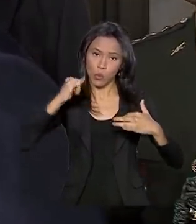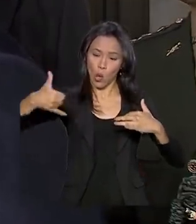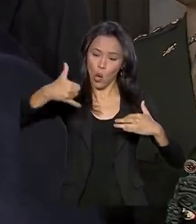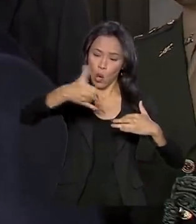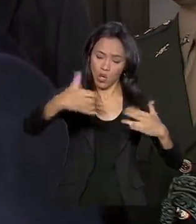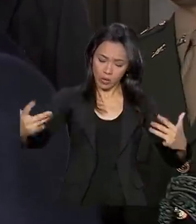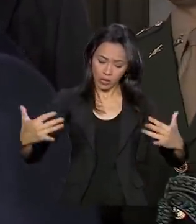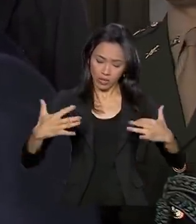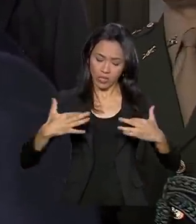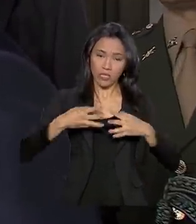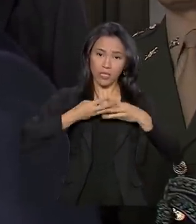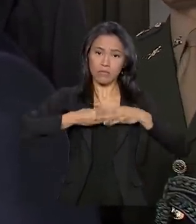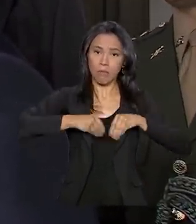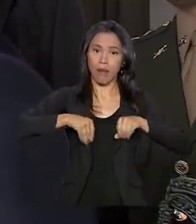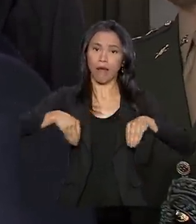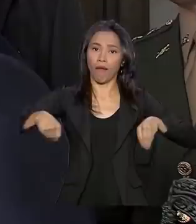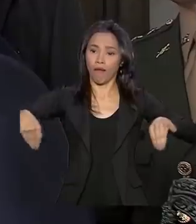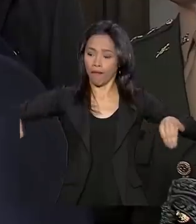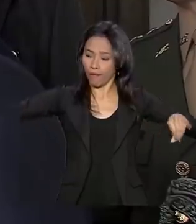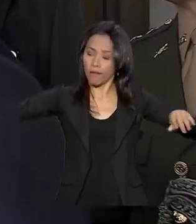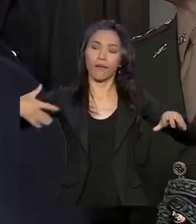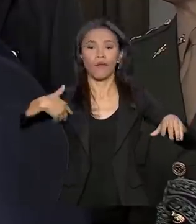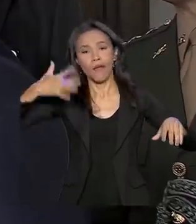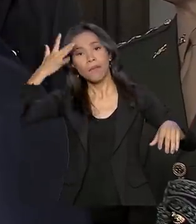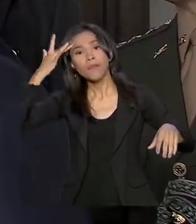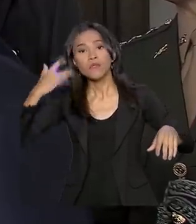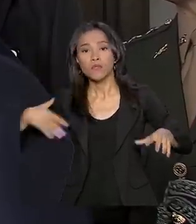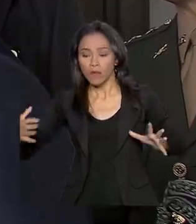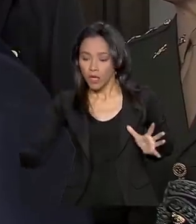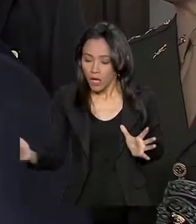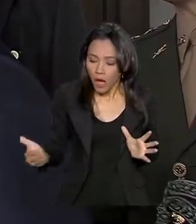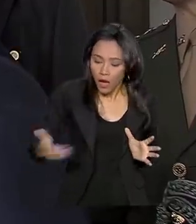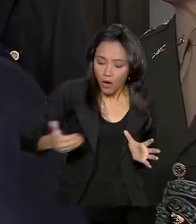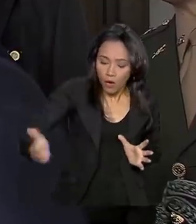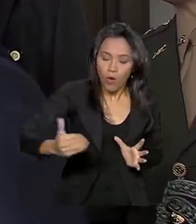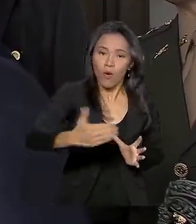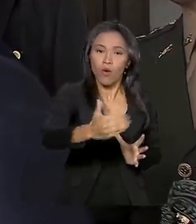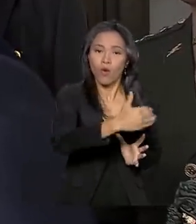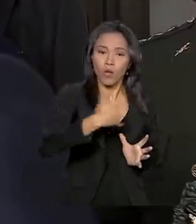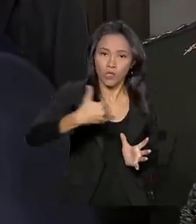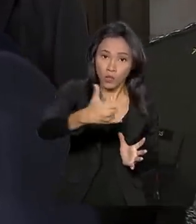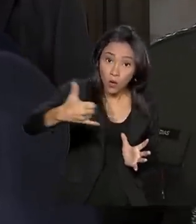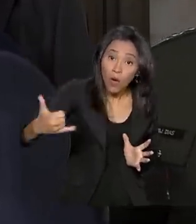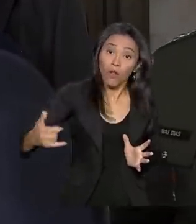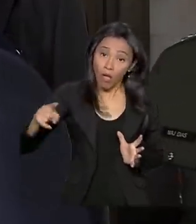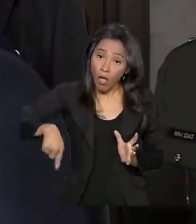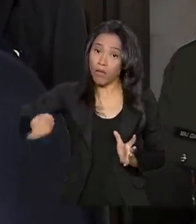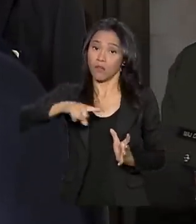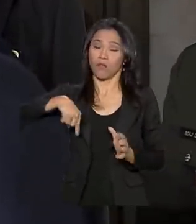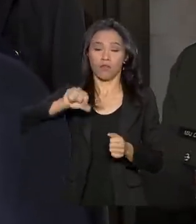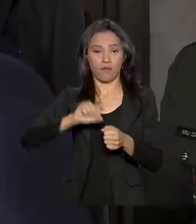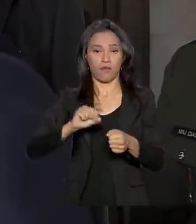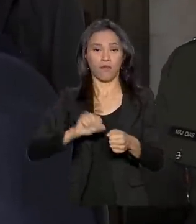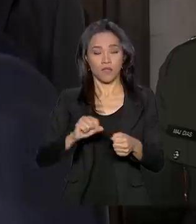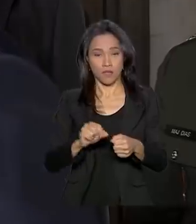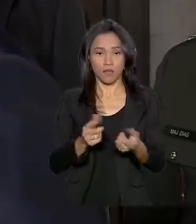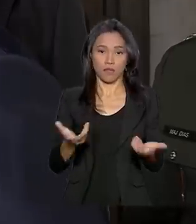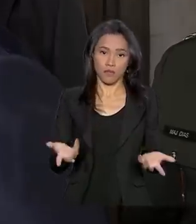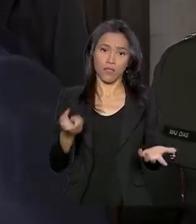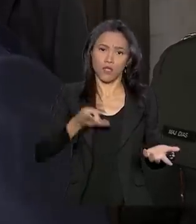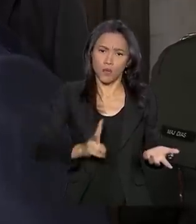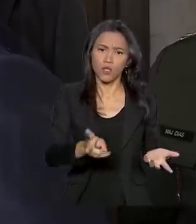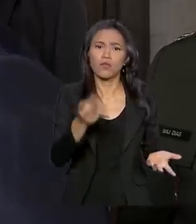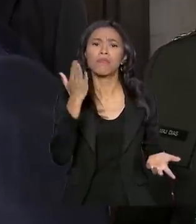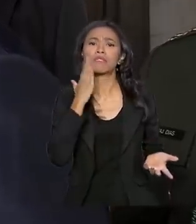gente capacitada para recolher esse óleo que chega nas praias. É isso que nós estamos fazendo. E, obviamente, continuando a